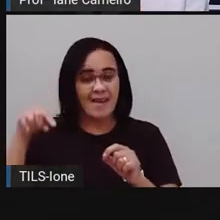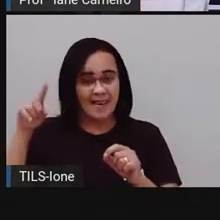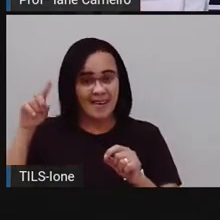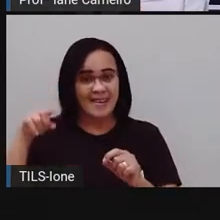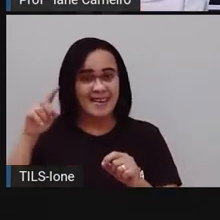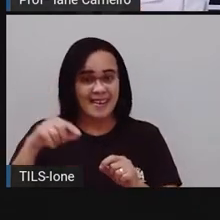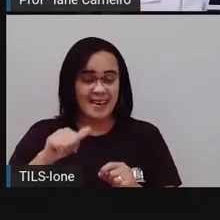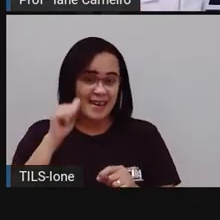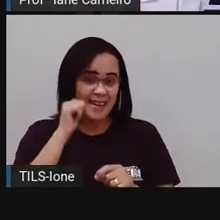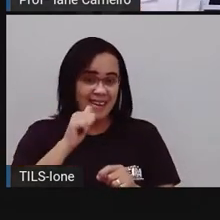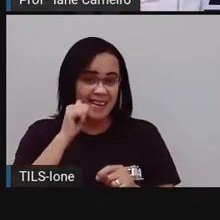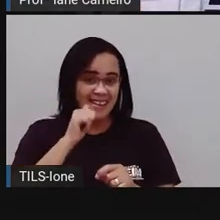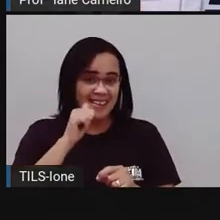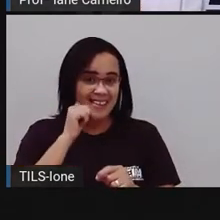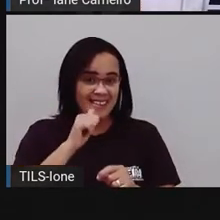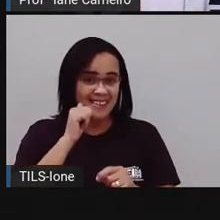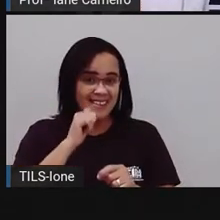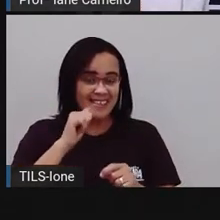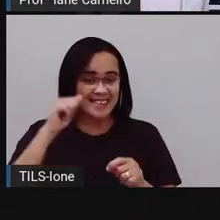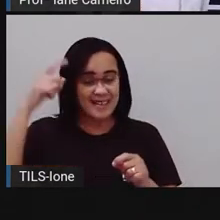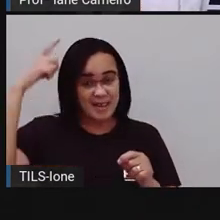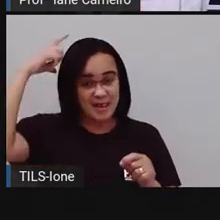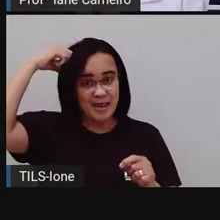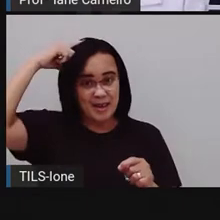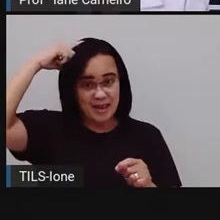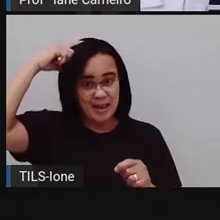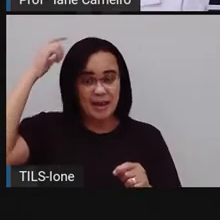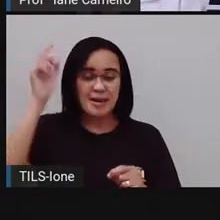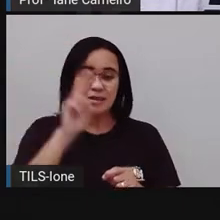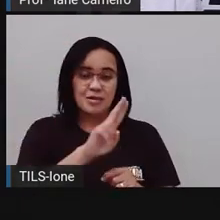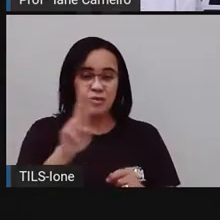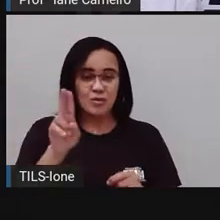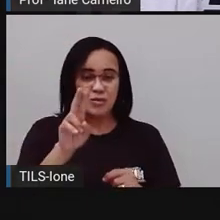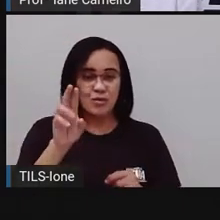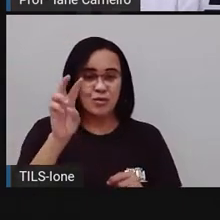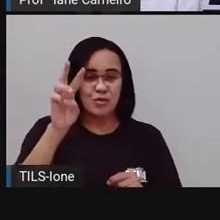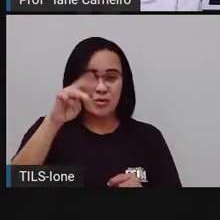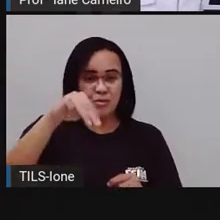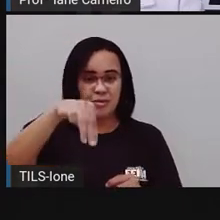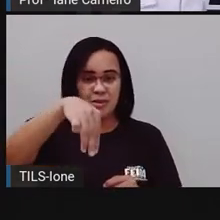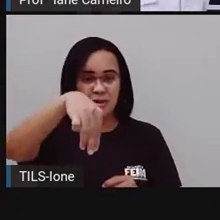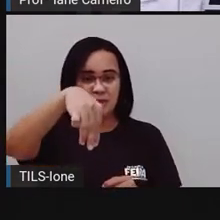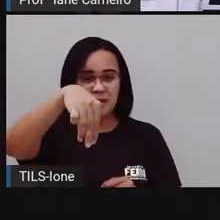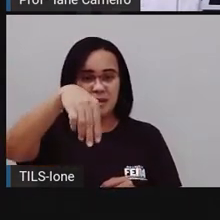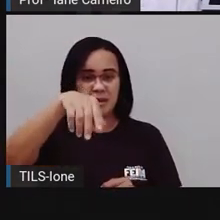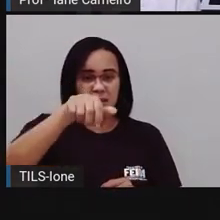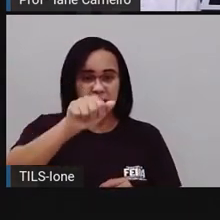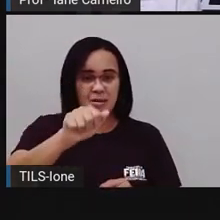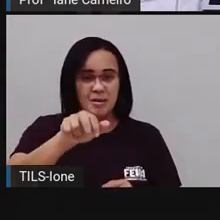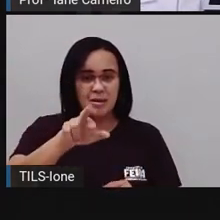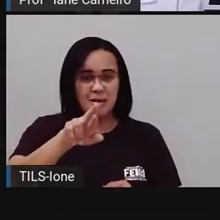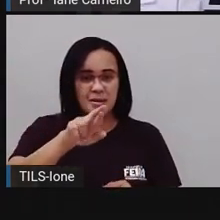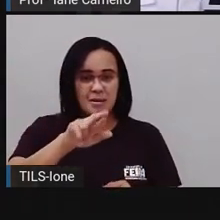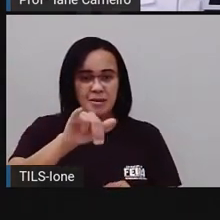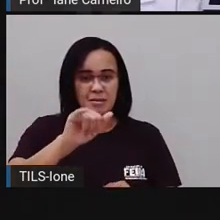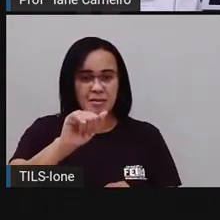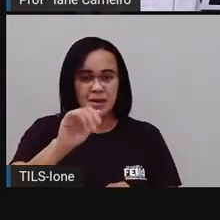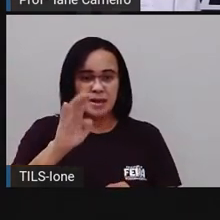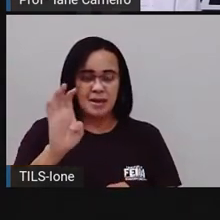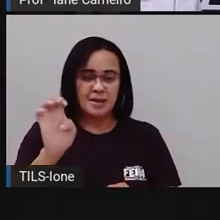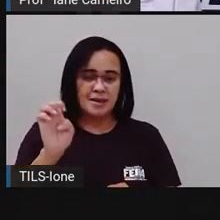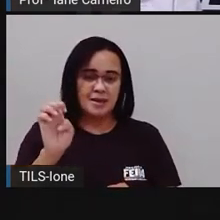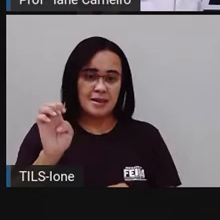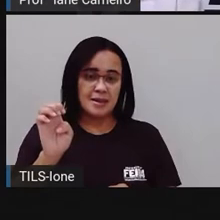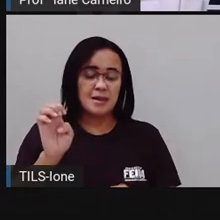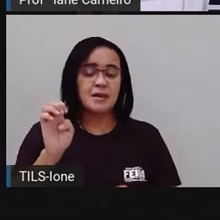ver se tem um exemplar desse, para você fazer a leitura, né, para você olhar direitinho as imagens com mais calma, né,